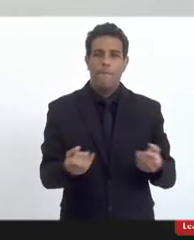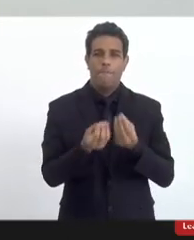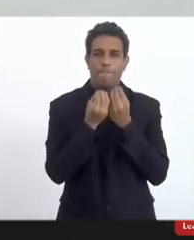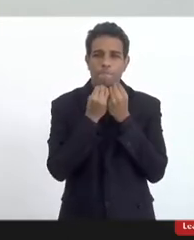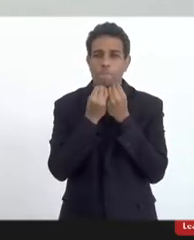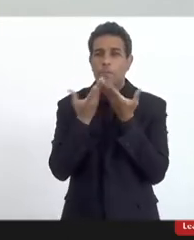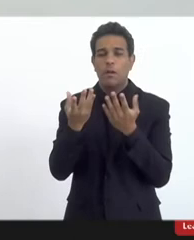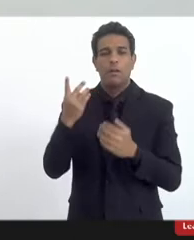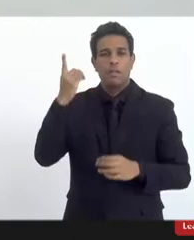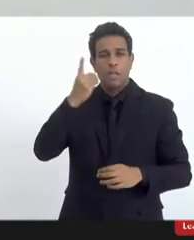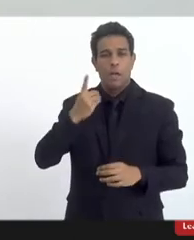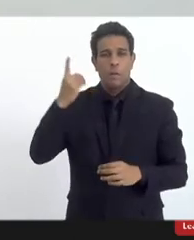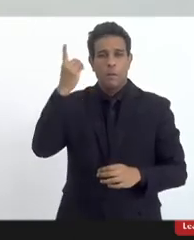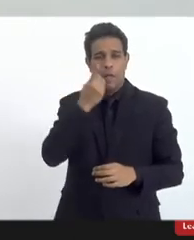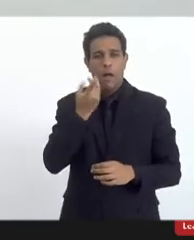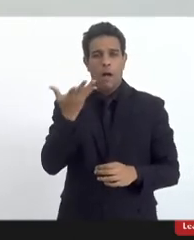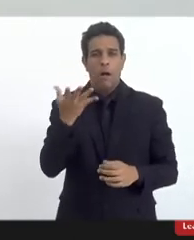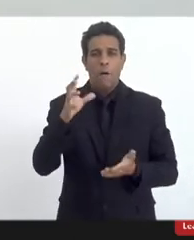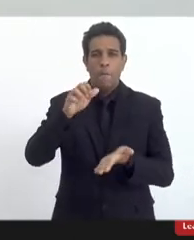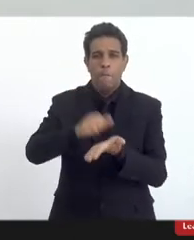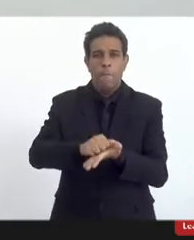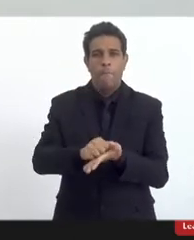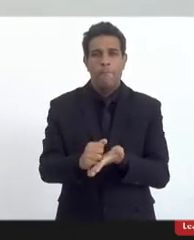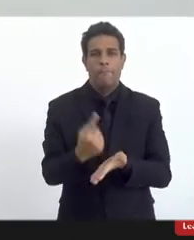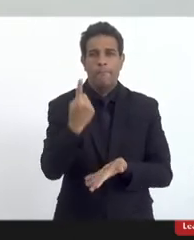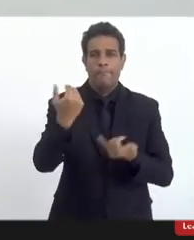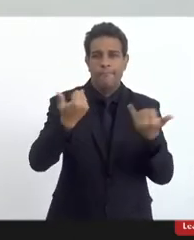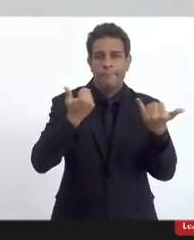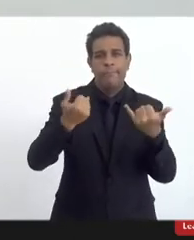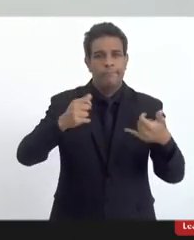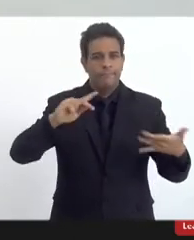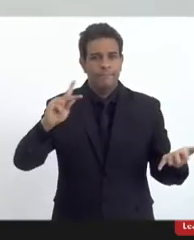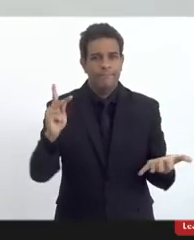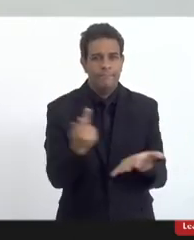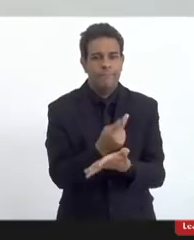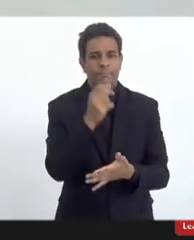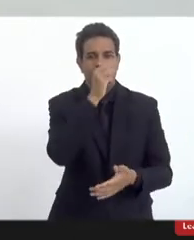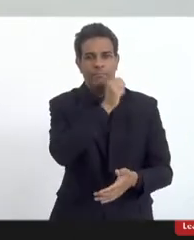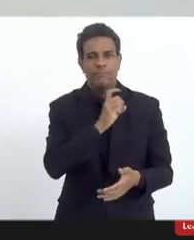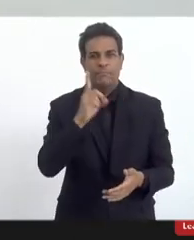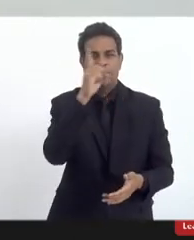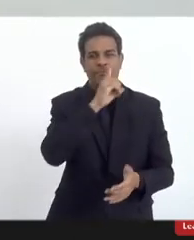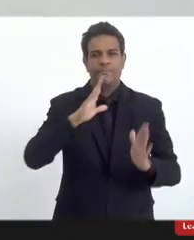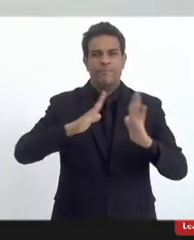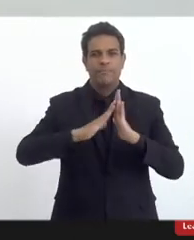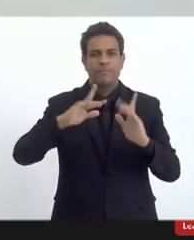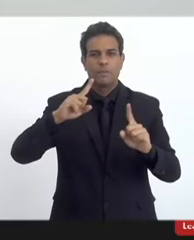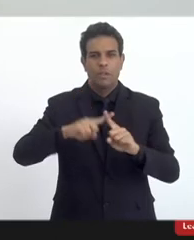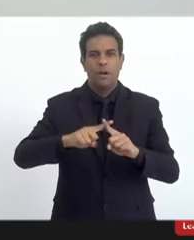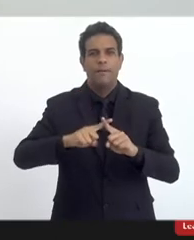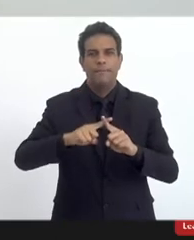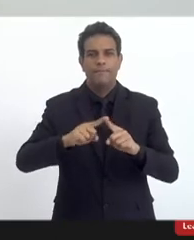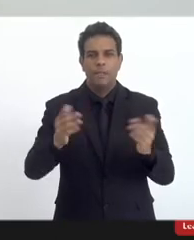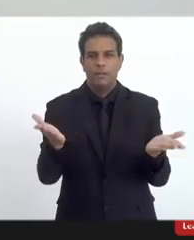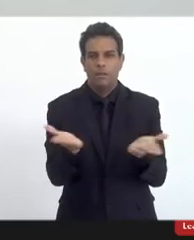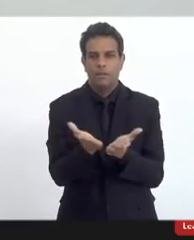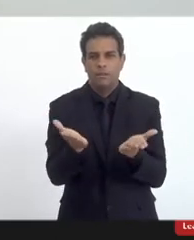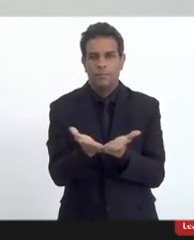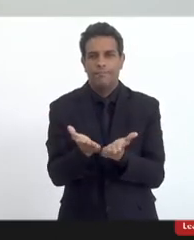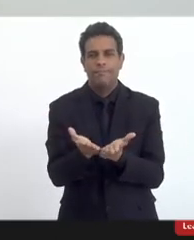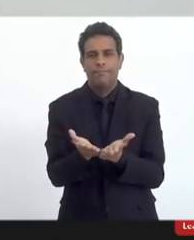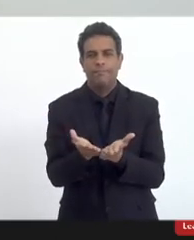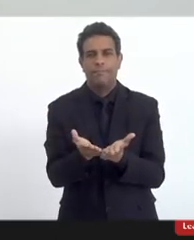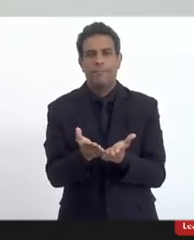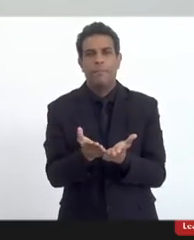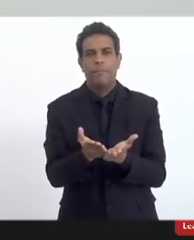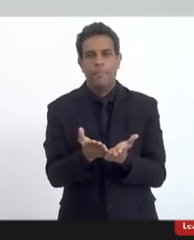deputada Marta Rocha, trazer o registro de uma informação, de um ocorrido esse final de semana numa igreja, num templo evangélico da Baixada,